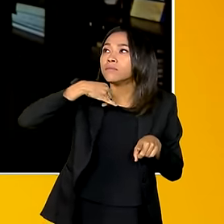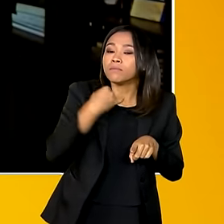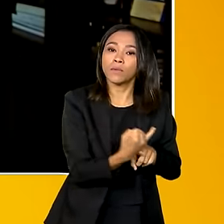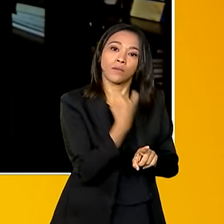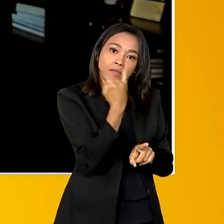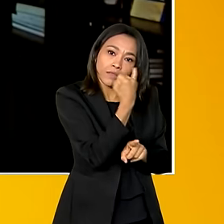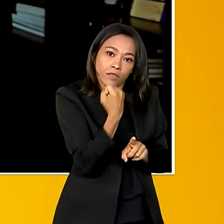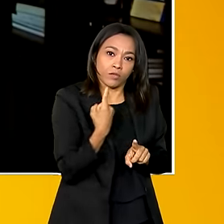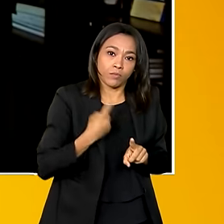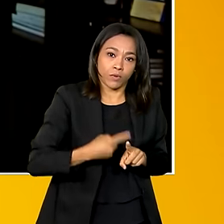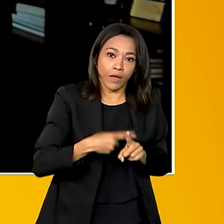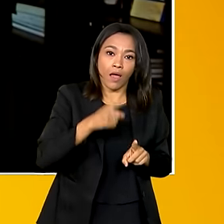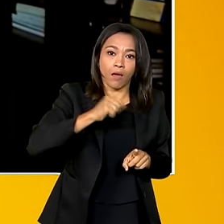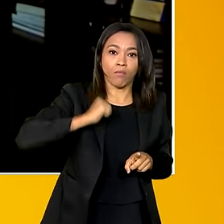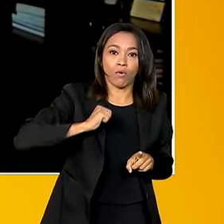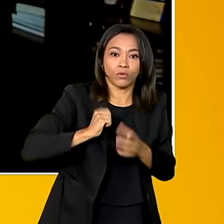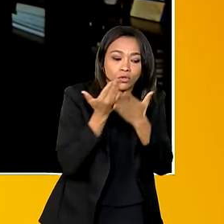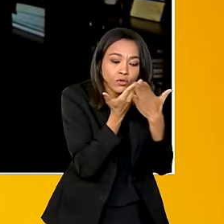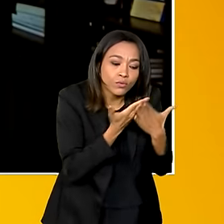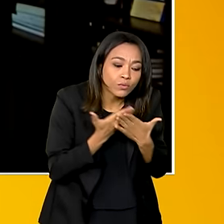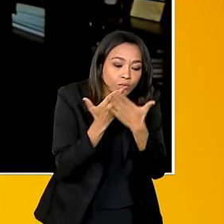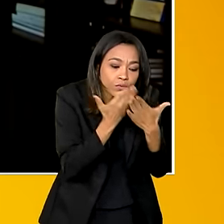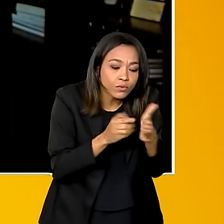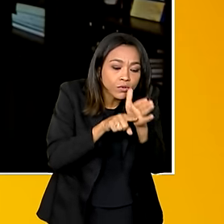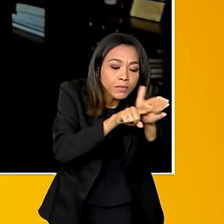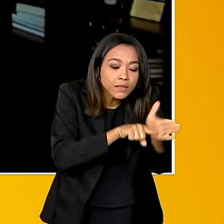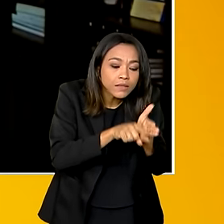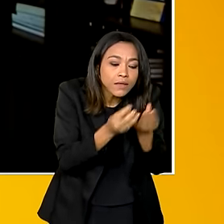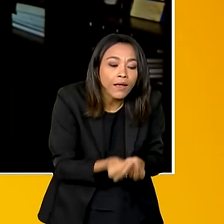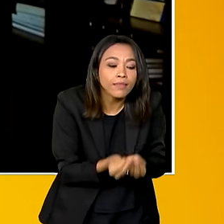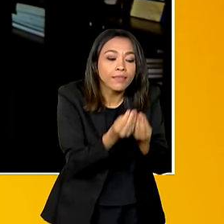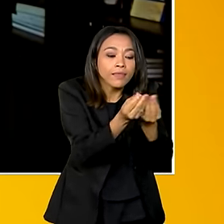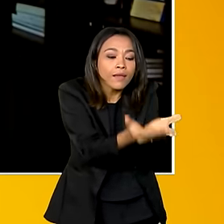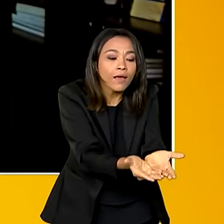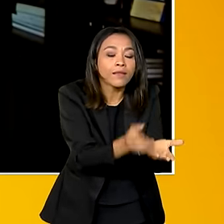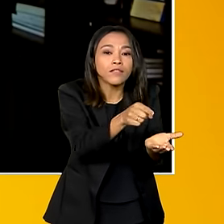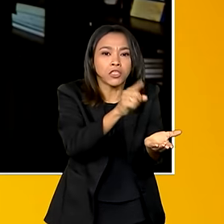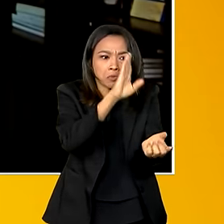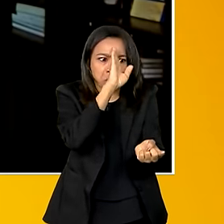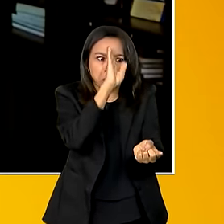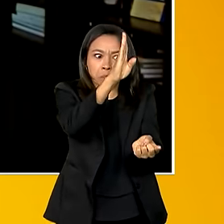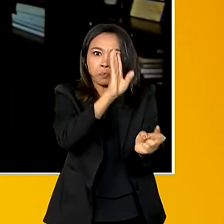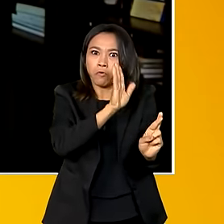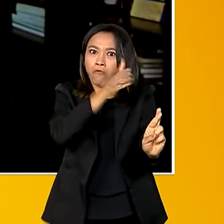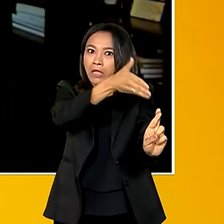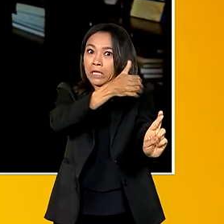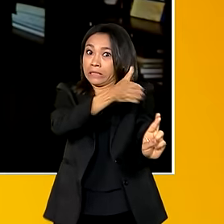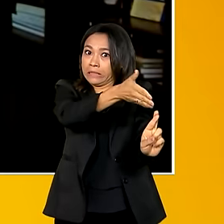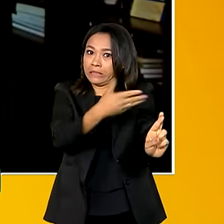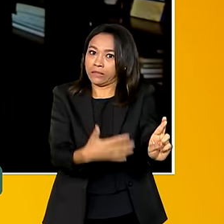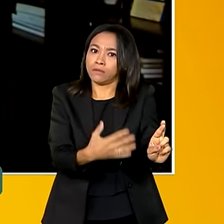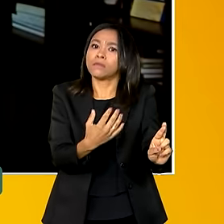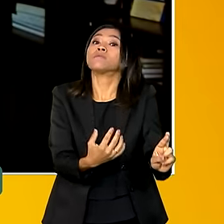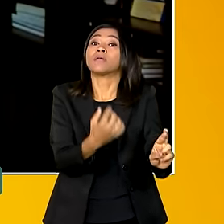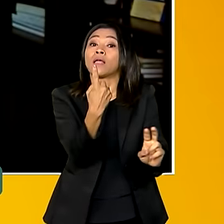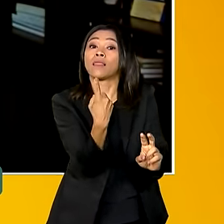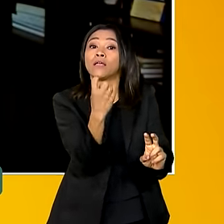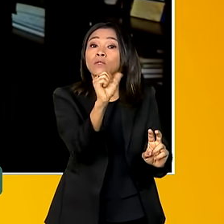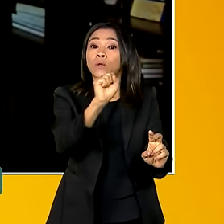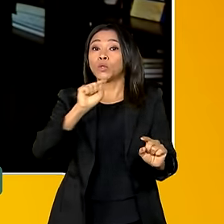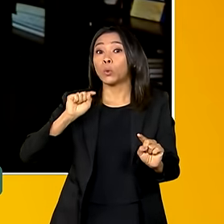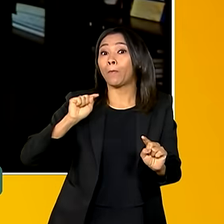porque são bolsas que são dadas a pesquisadores de destaque. Nós temos na ordem de 18 mil